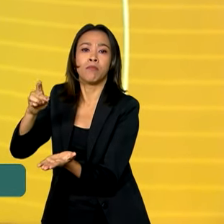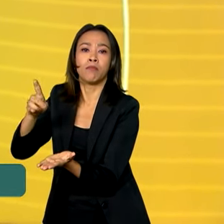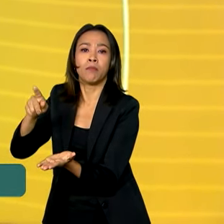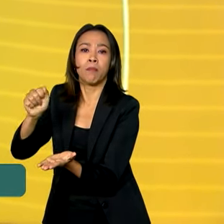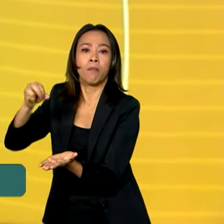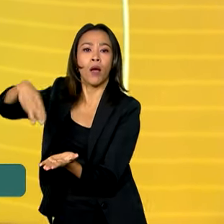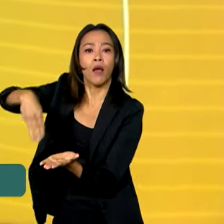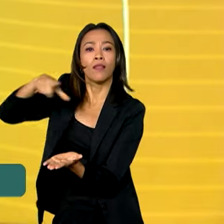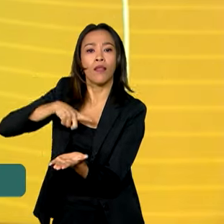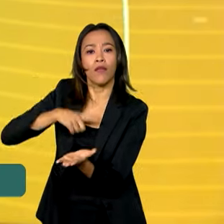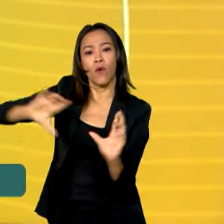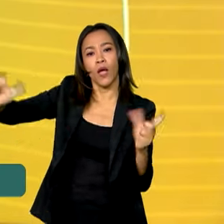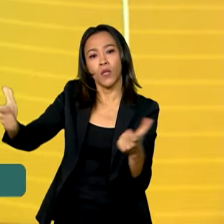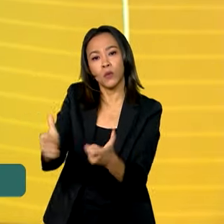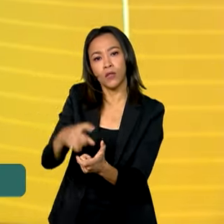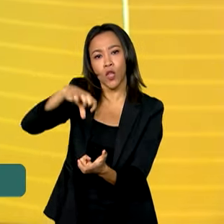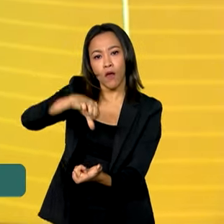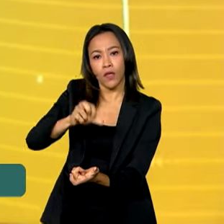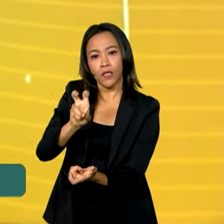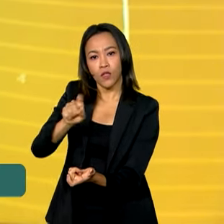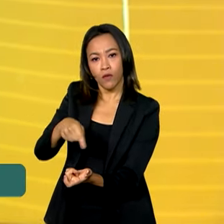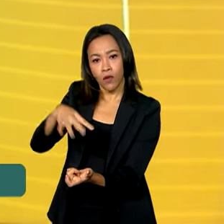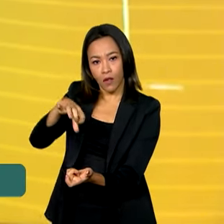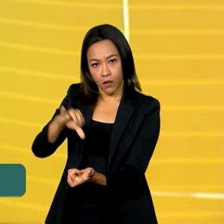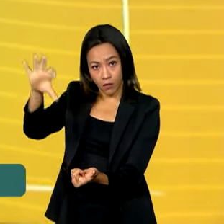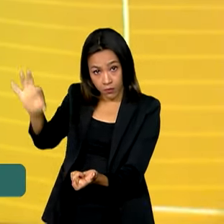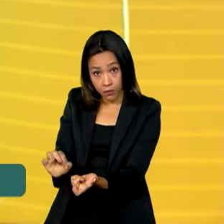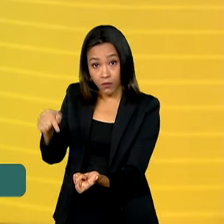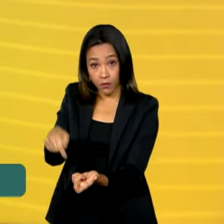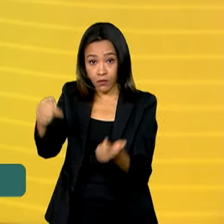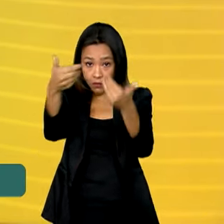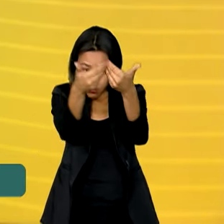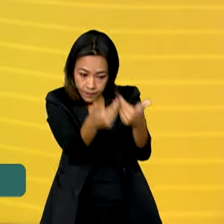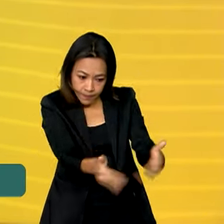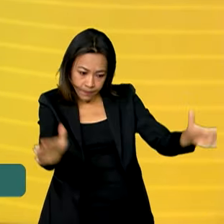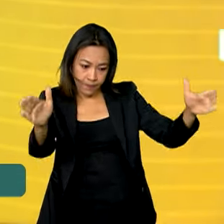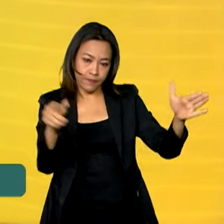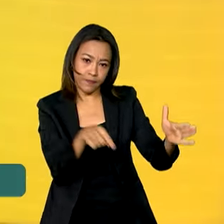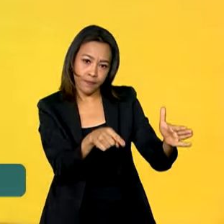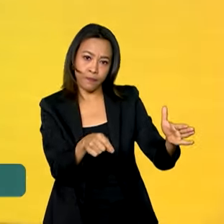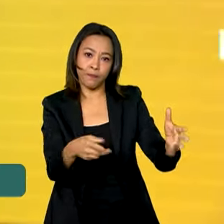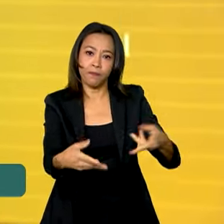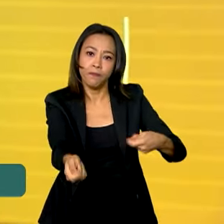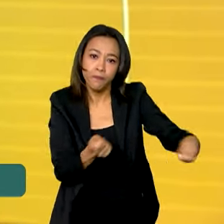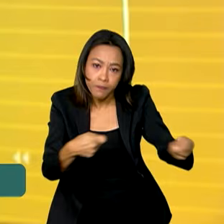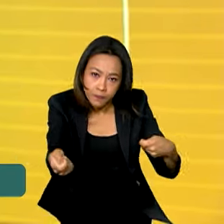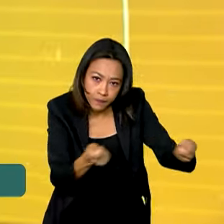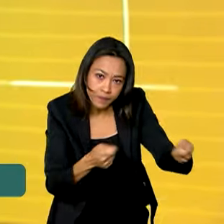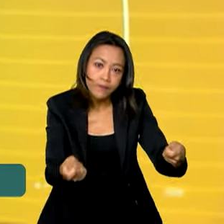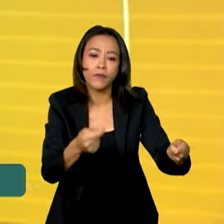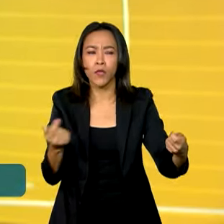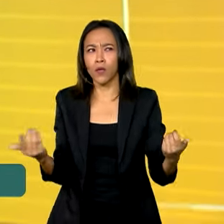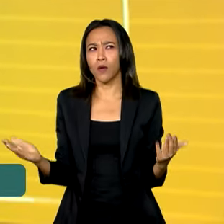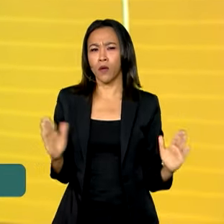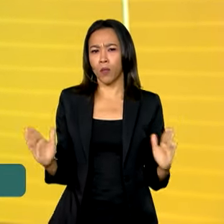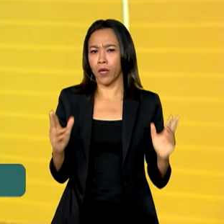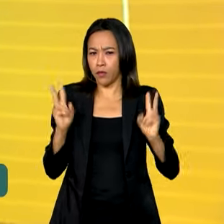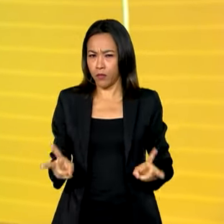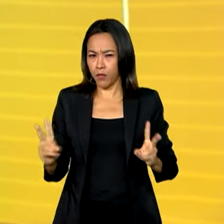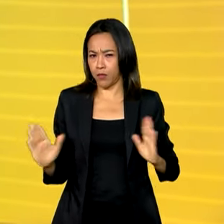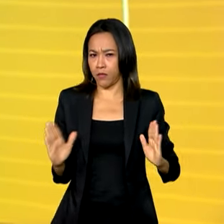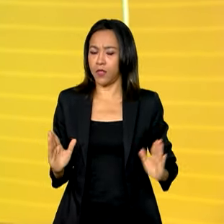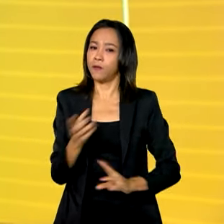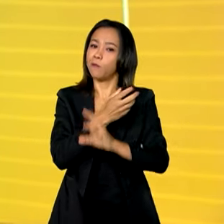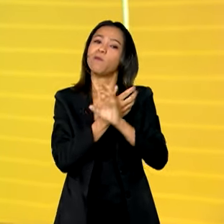houve uma queda de 95,9% na abertura de novas áreas de garimpo, em comparação com o mesmo período de